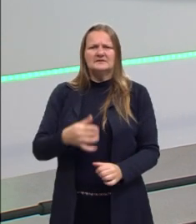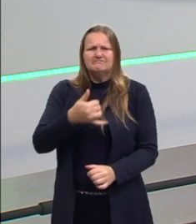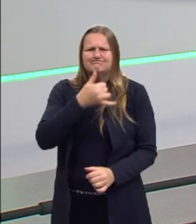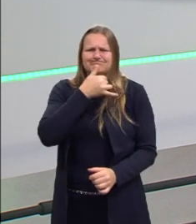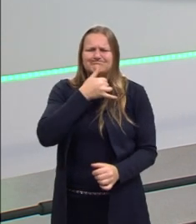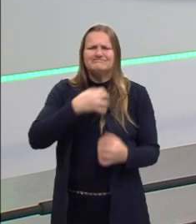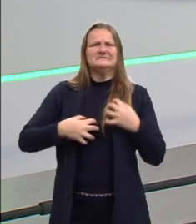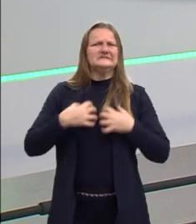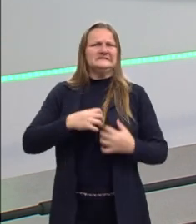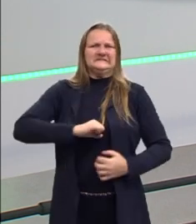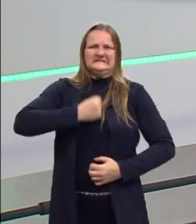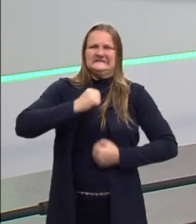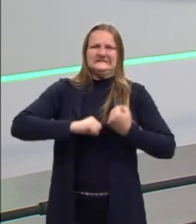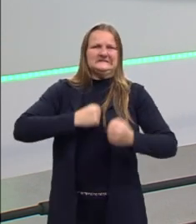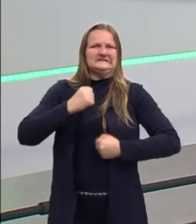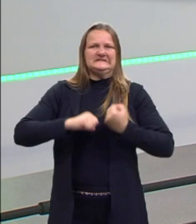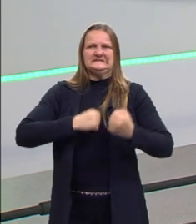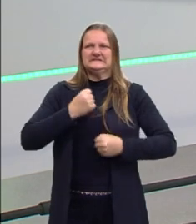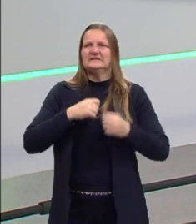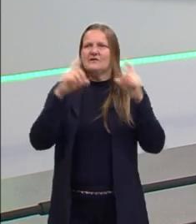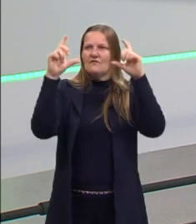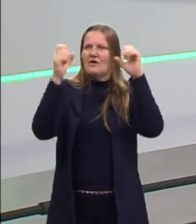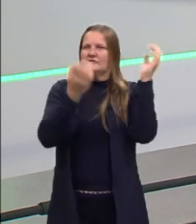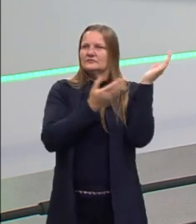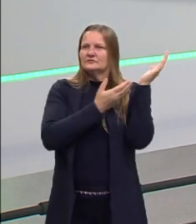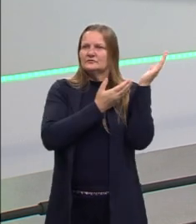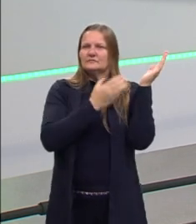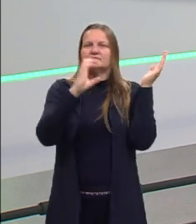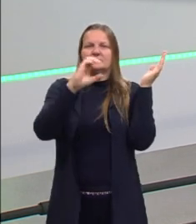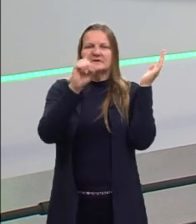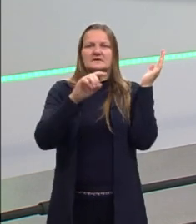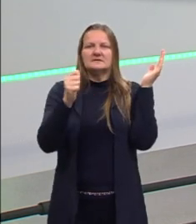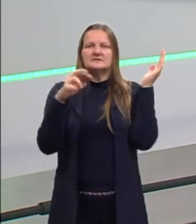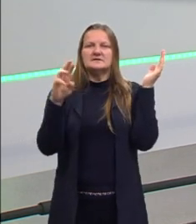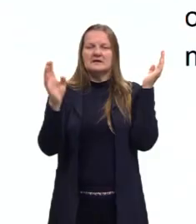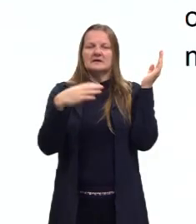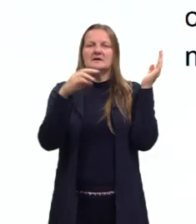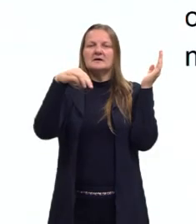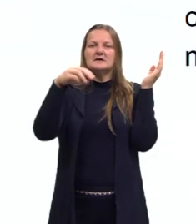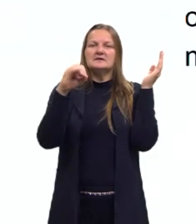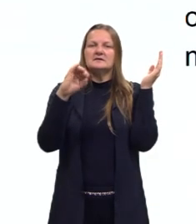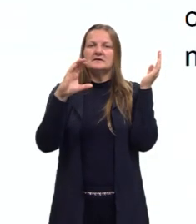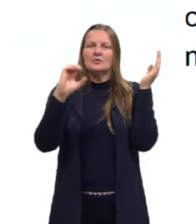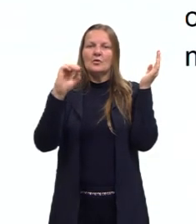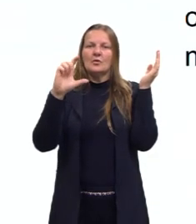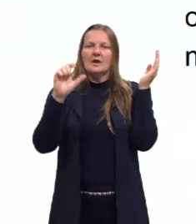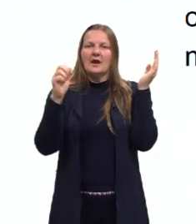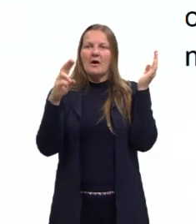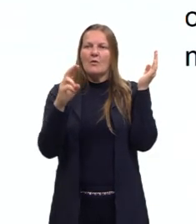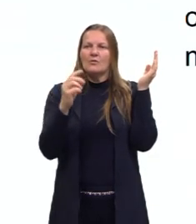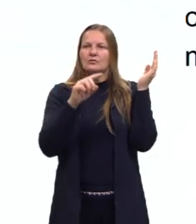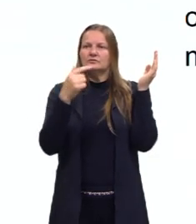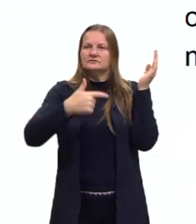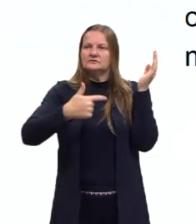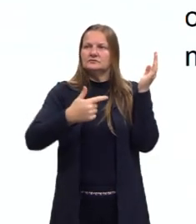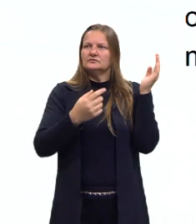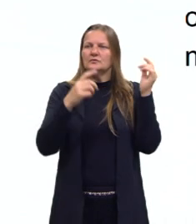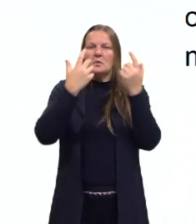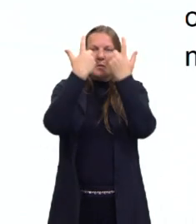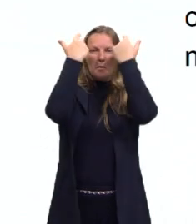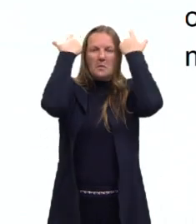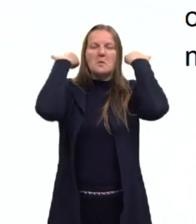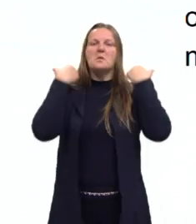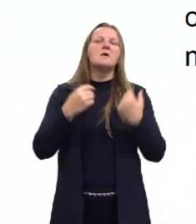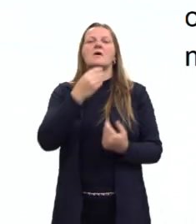com mais raiva desse cara aqui que está no nosso slide, que é o Kizar Nicolau II. Aqui mostra ele com o cabelo bem cortadinho,